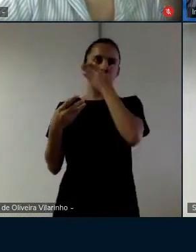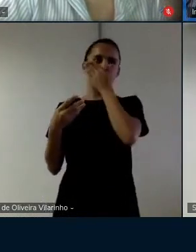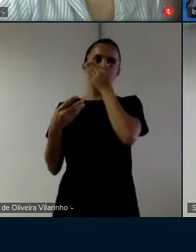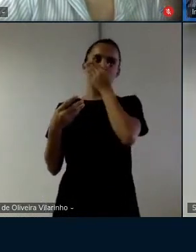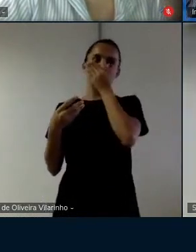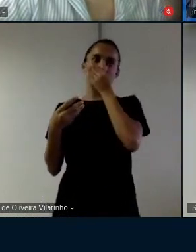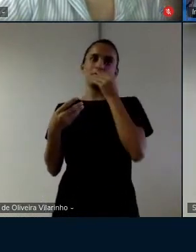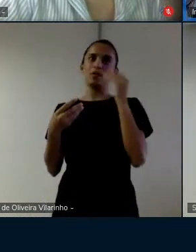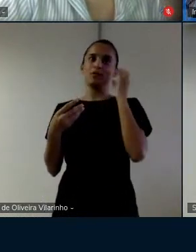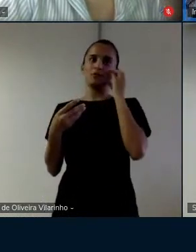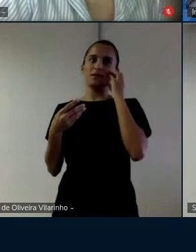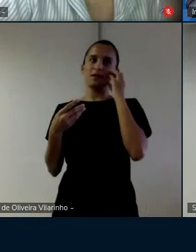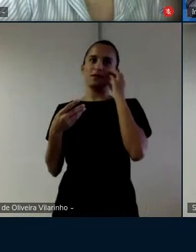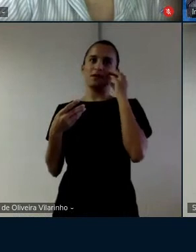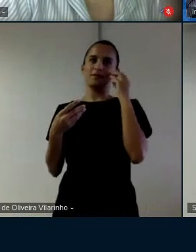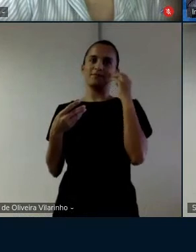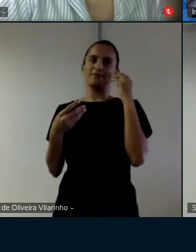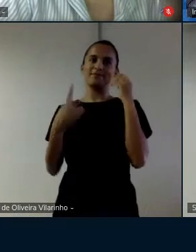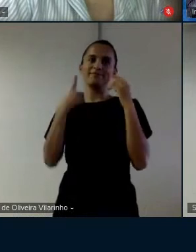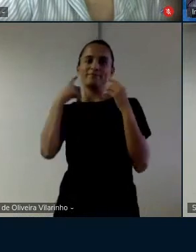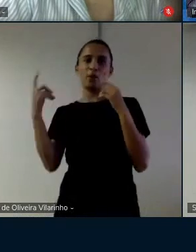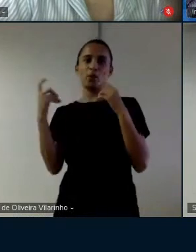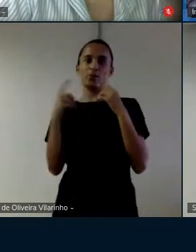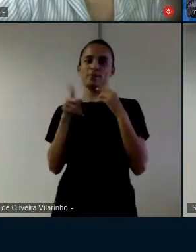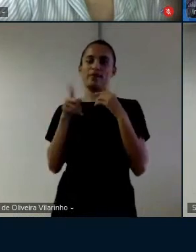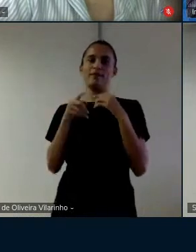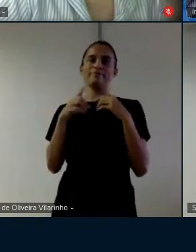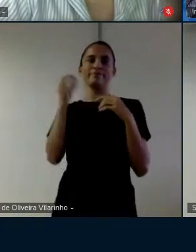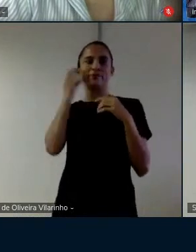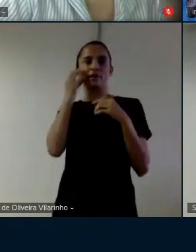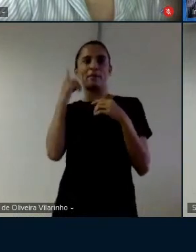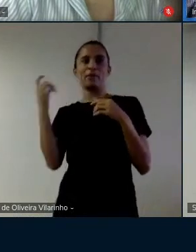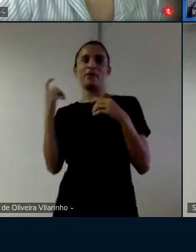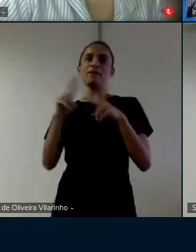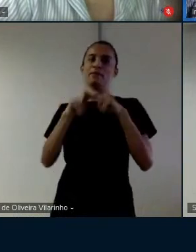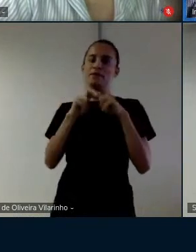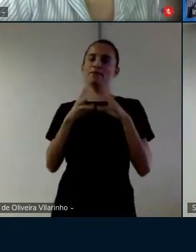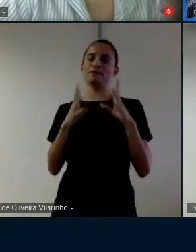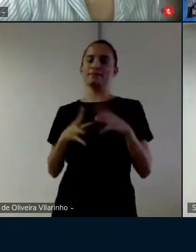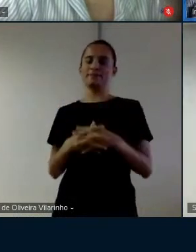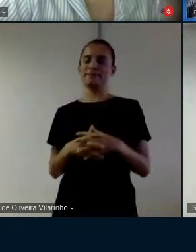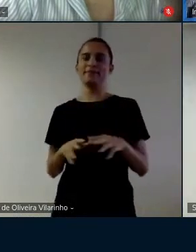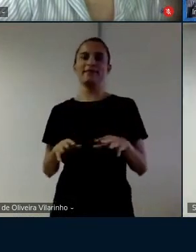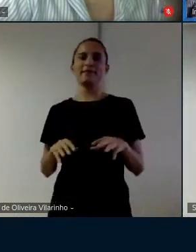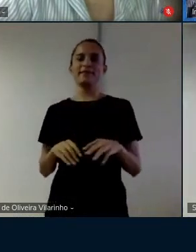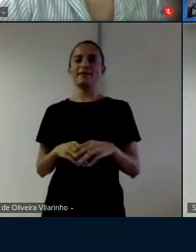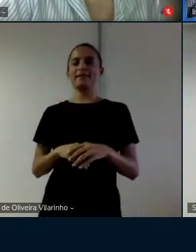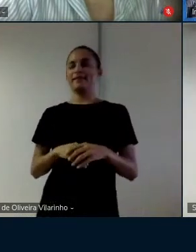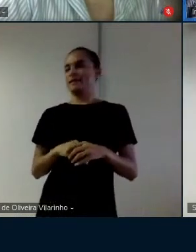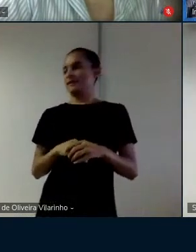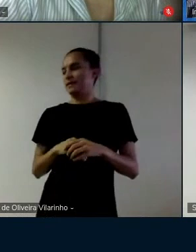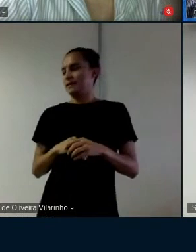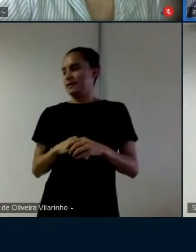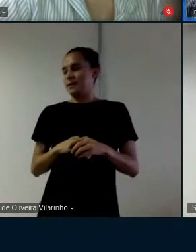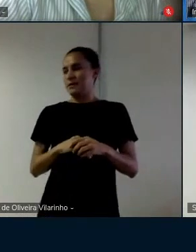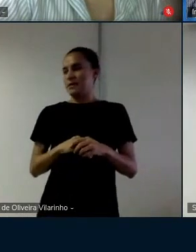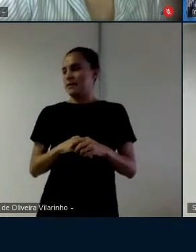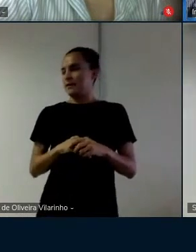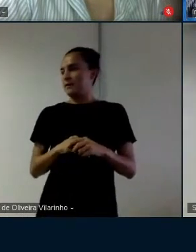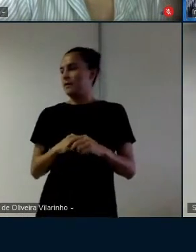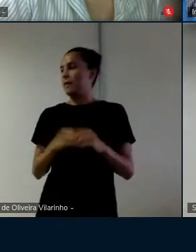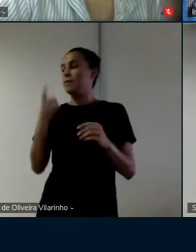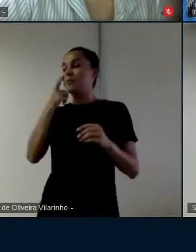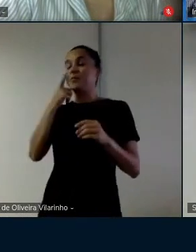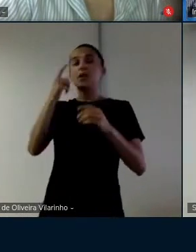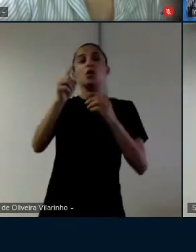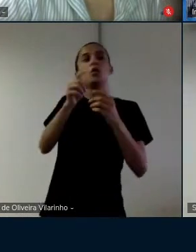significado da base tá assim muda o significado da base muda o significado da base né você tá no eiro né